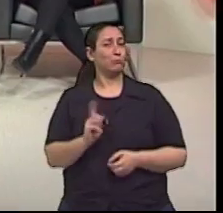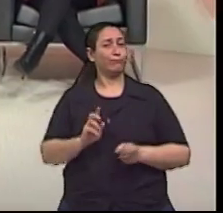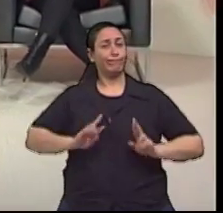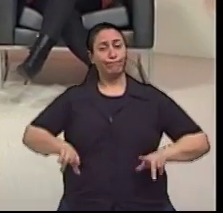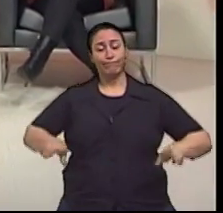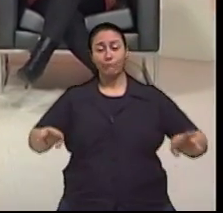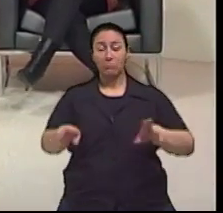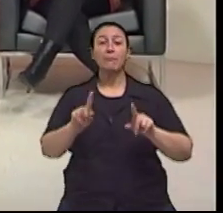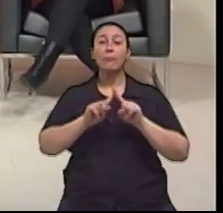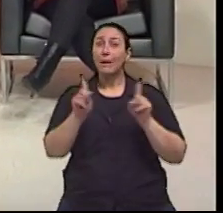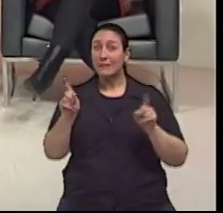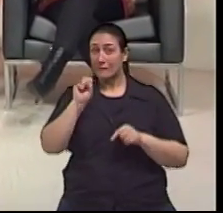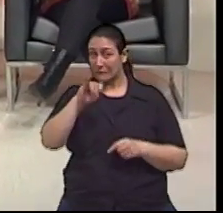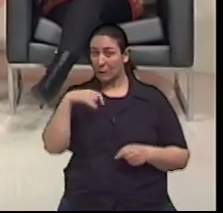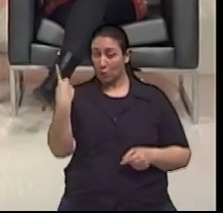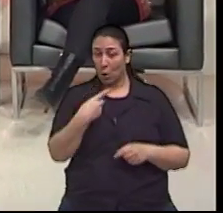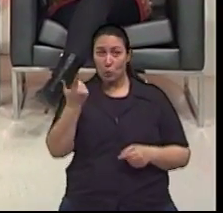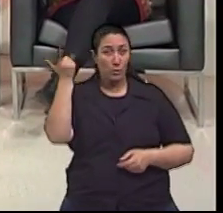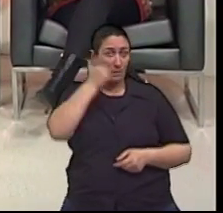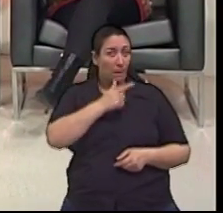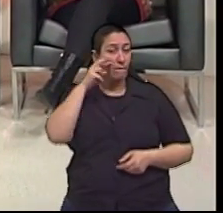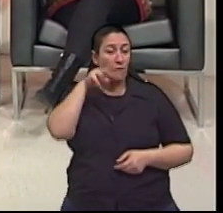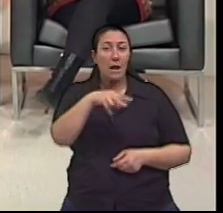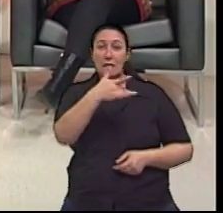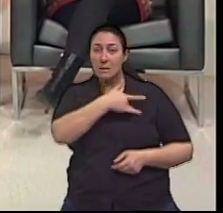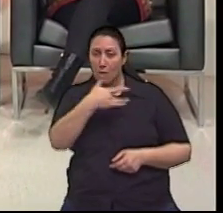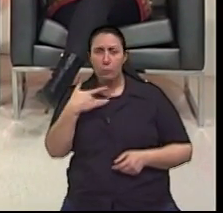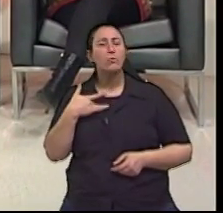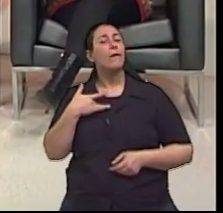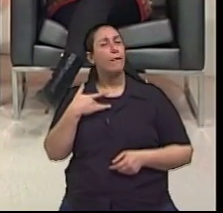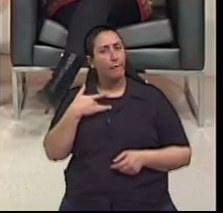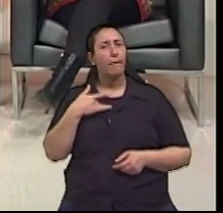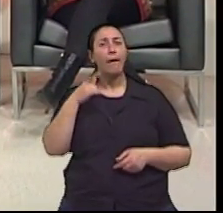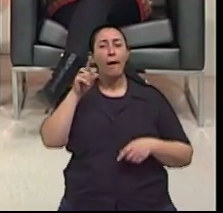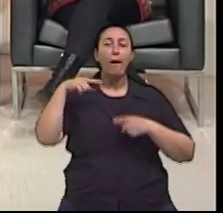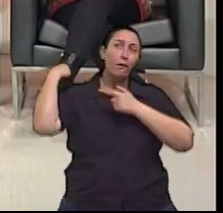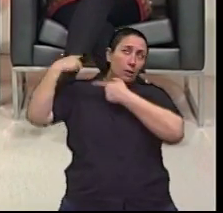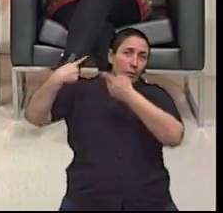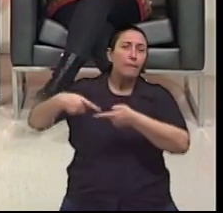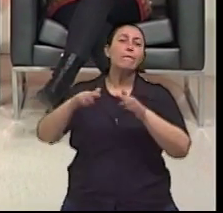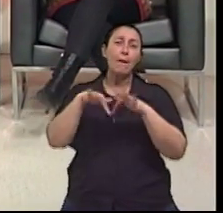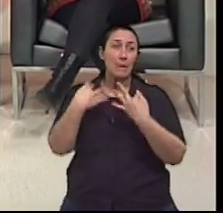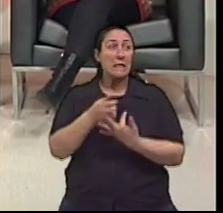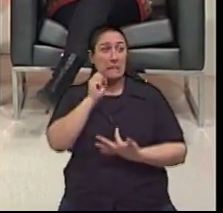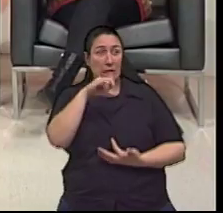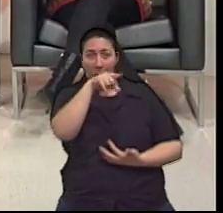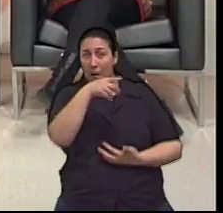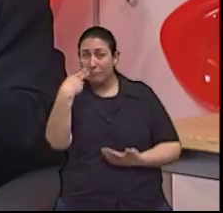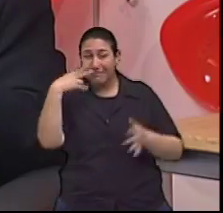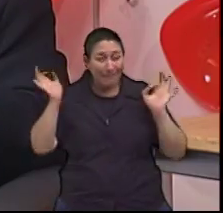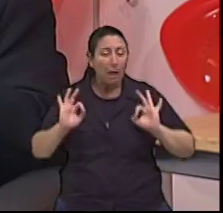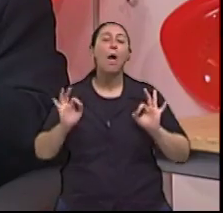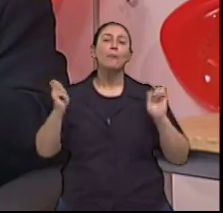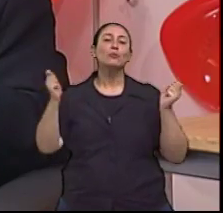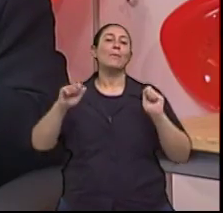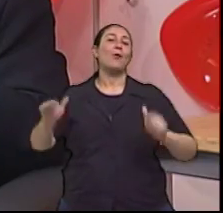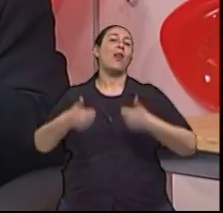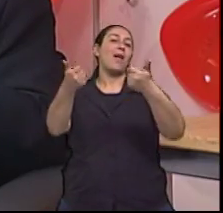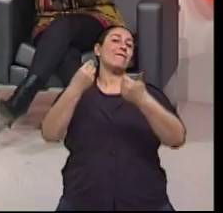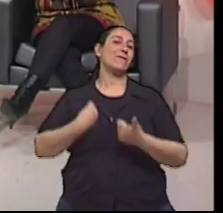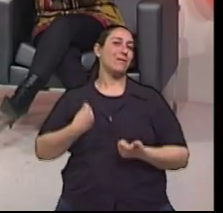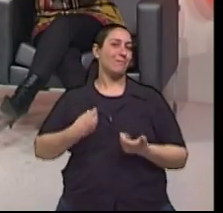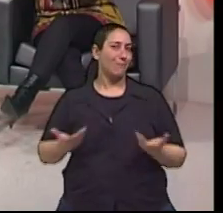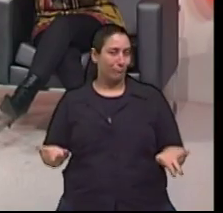mesmo se ela tivesse feito melhor pela saúde dela, ainda com a boa genética, ela iria viver muito mais e de modo muito mais saudável. E aí eu me dou